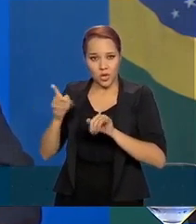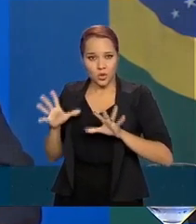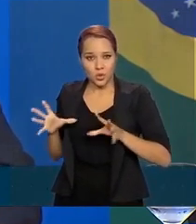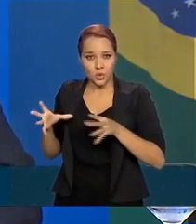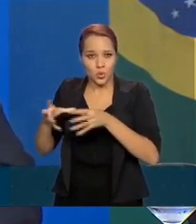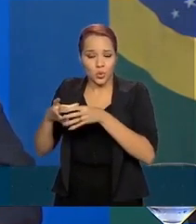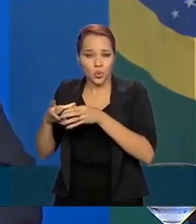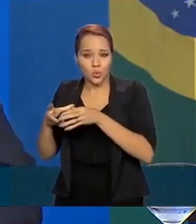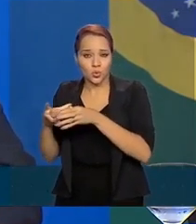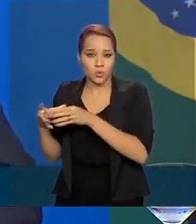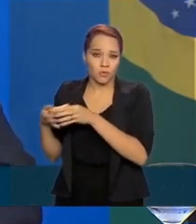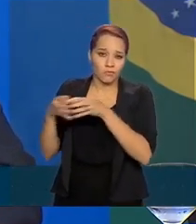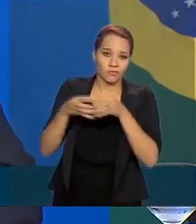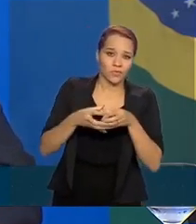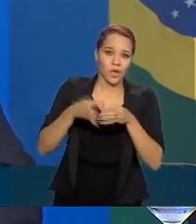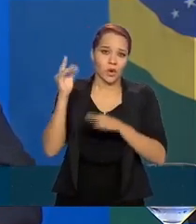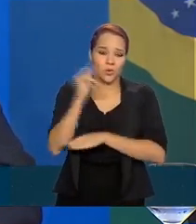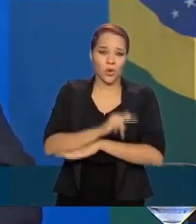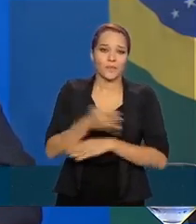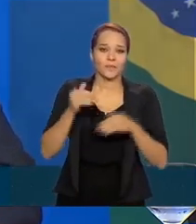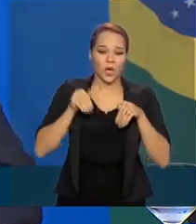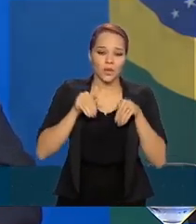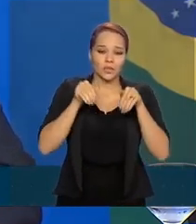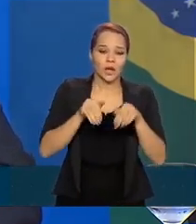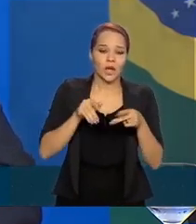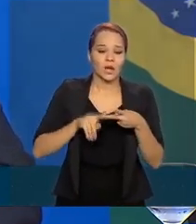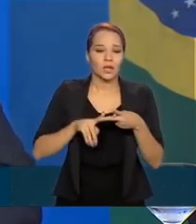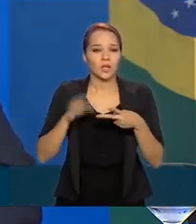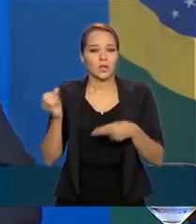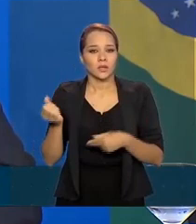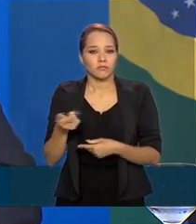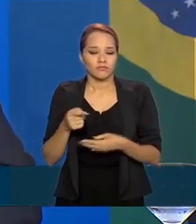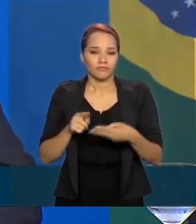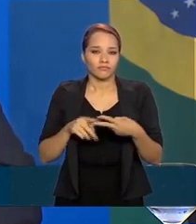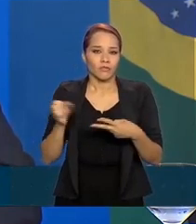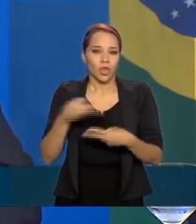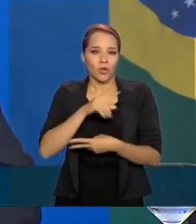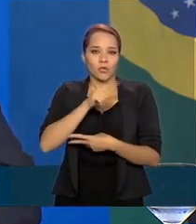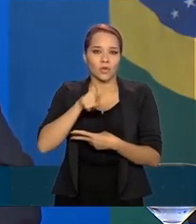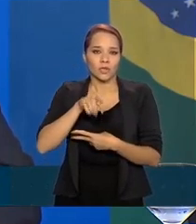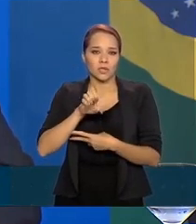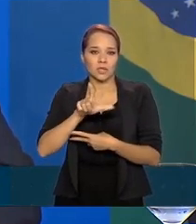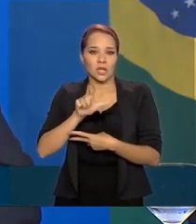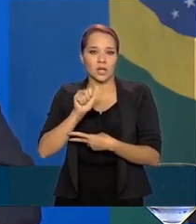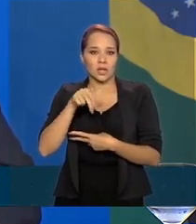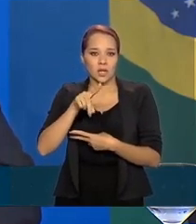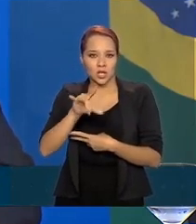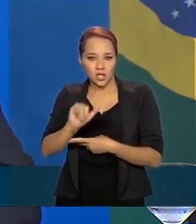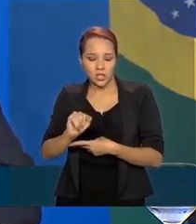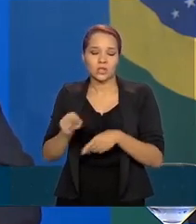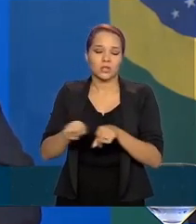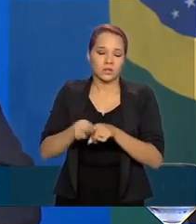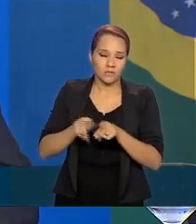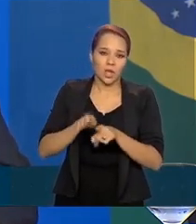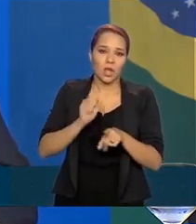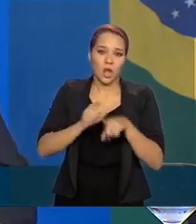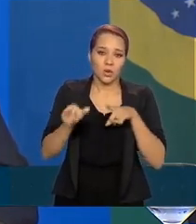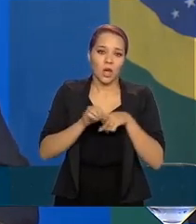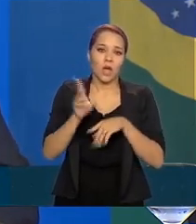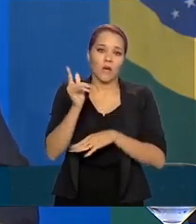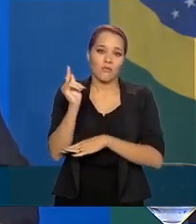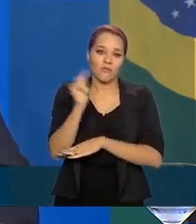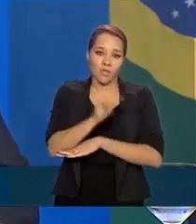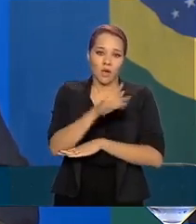aeroporto. Austrália, Nova Zelândia, também centenas de brasileiros, provavelmente faremos voo charter nesses dois lugares.